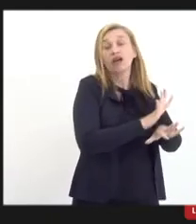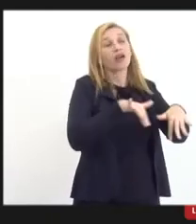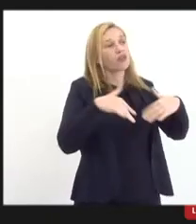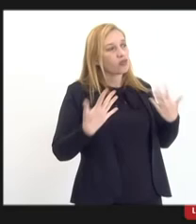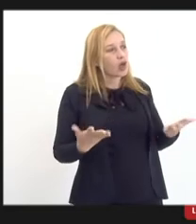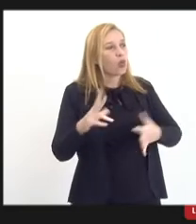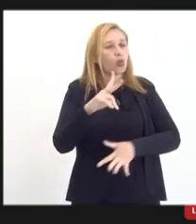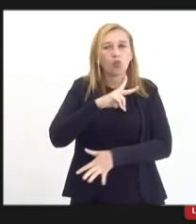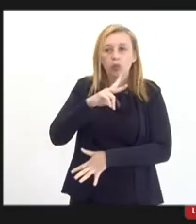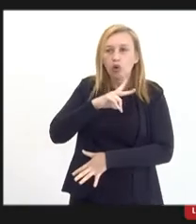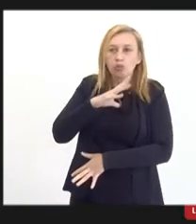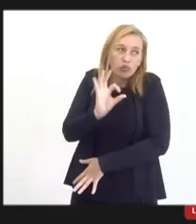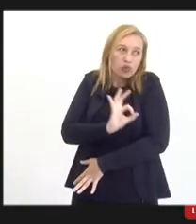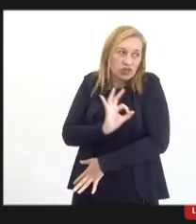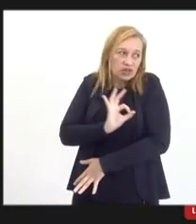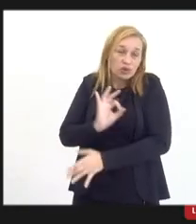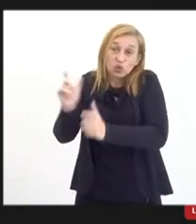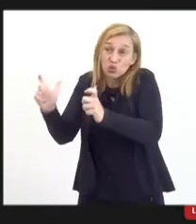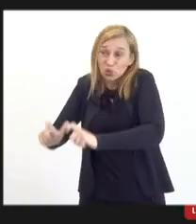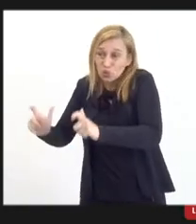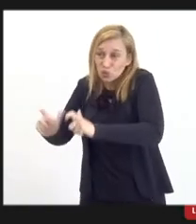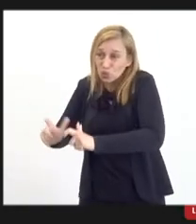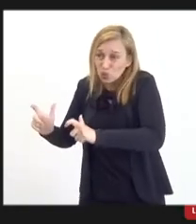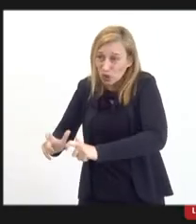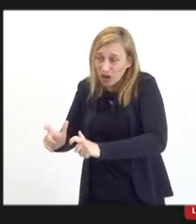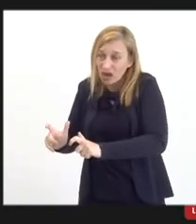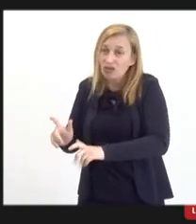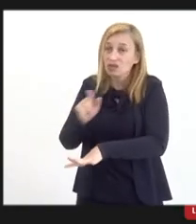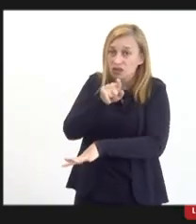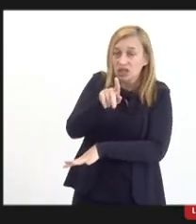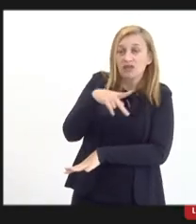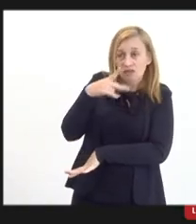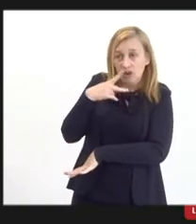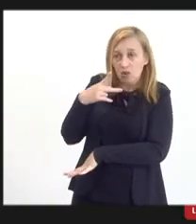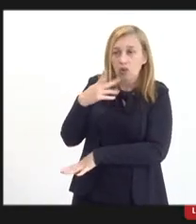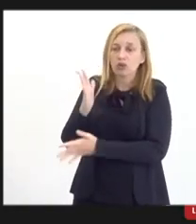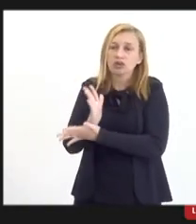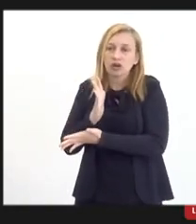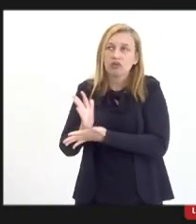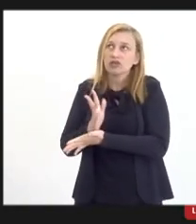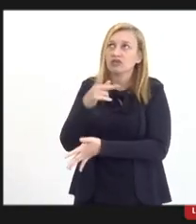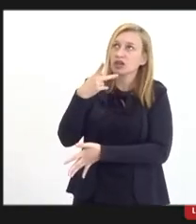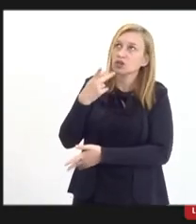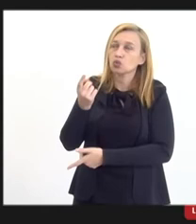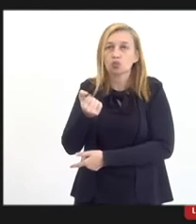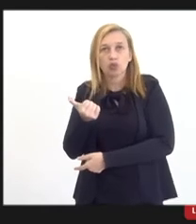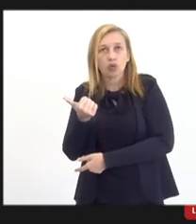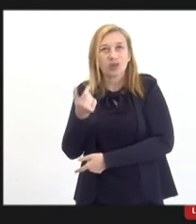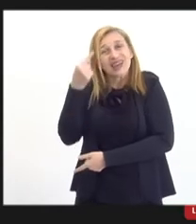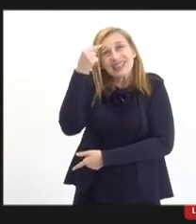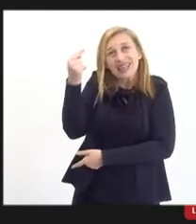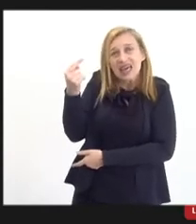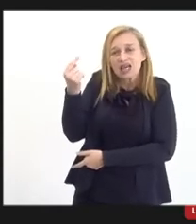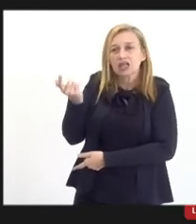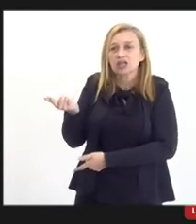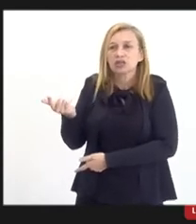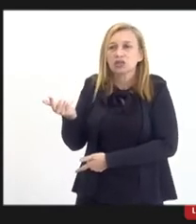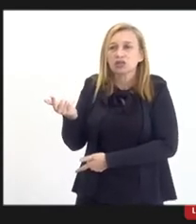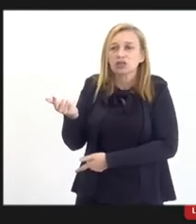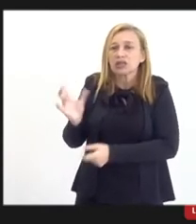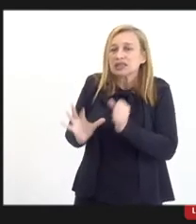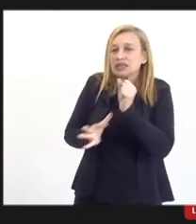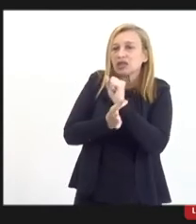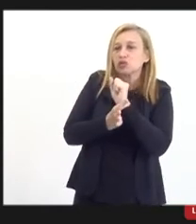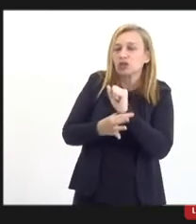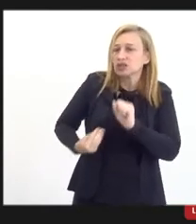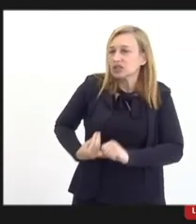o próprio policiamento, nessa questão que você colocou, talvez usando um pouco da ideia do segurança